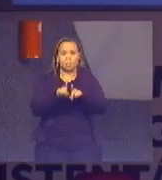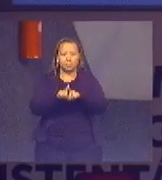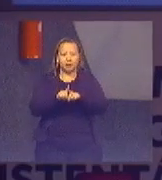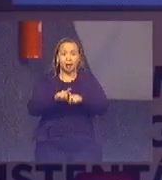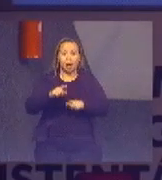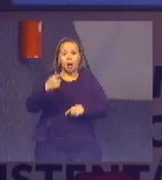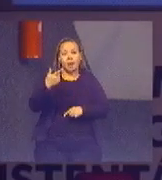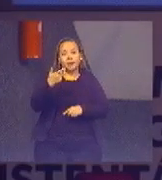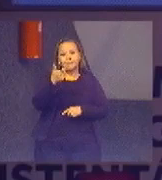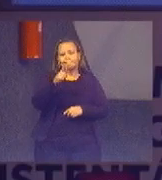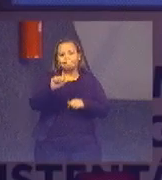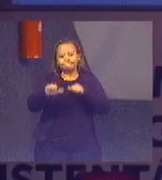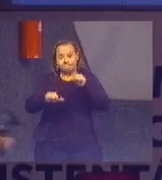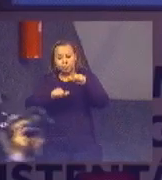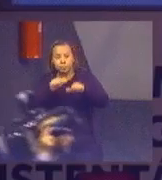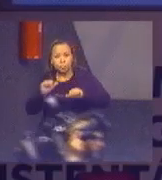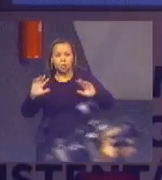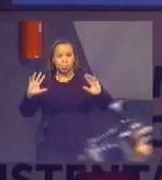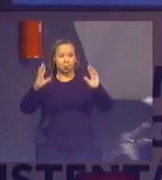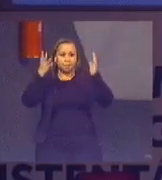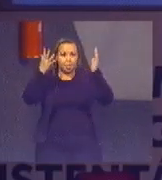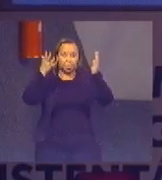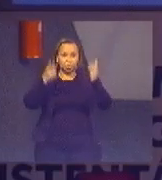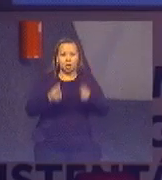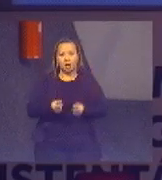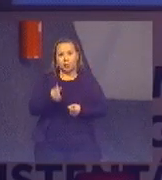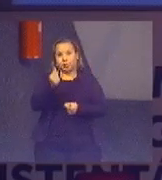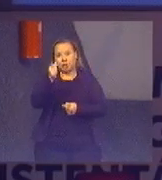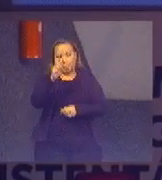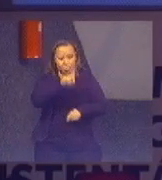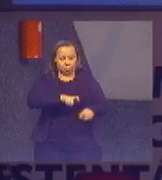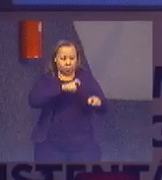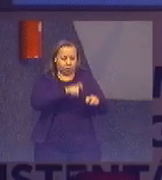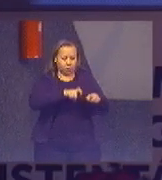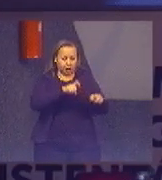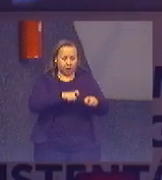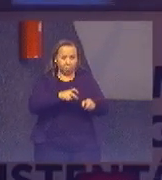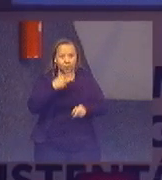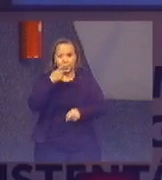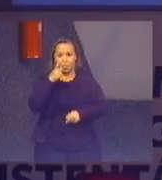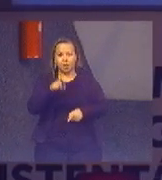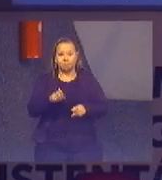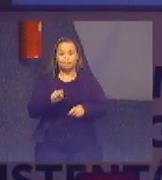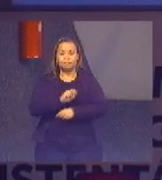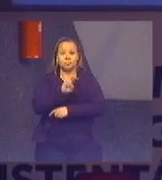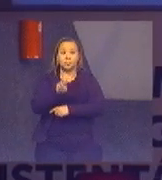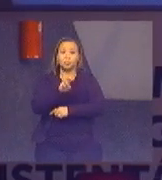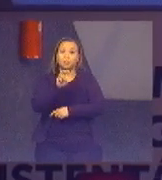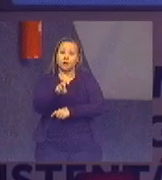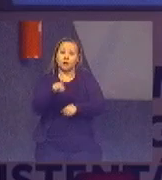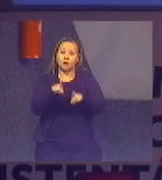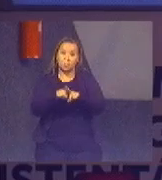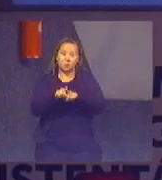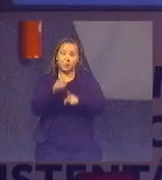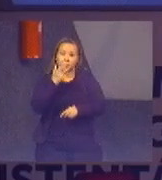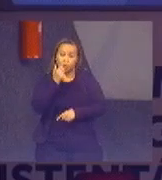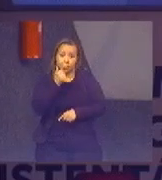resiliência, crédito rural, solo e água, agrotóxicos e políticas fiscais.